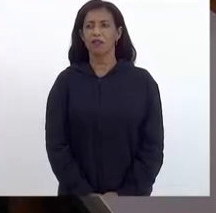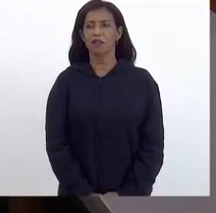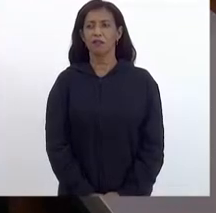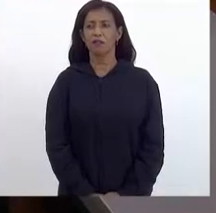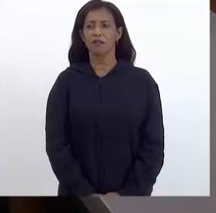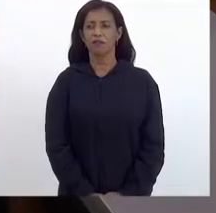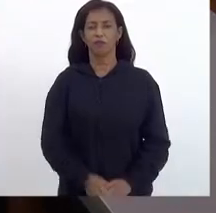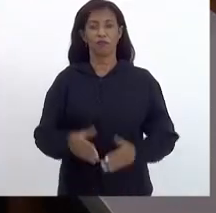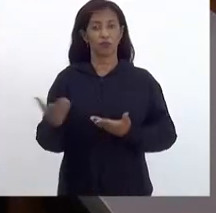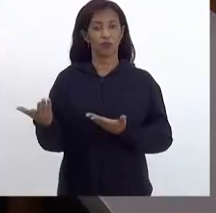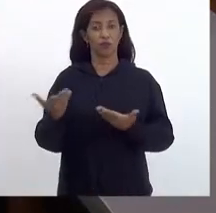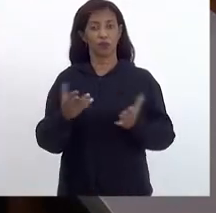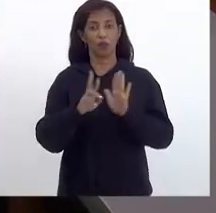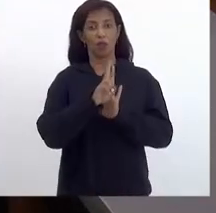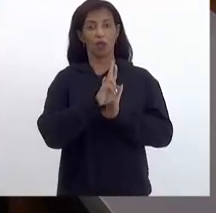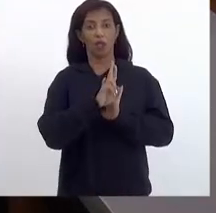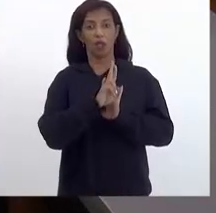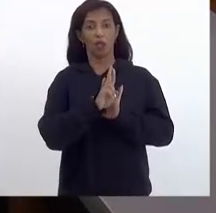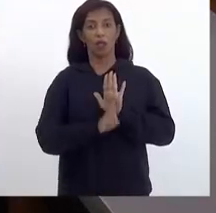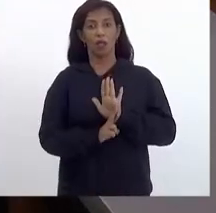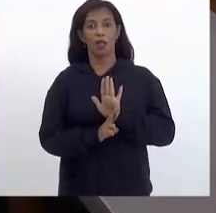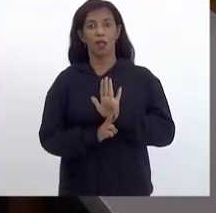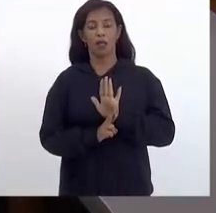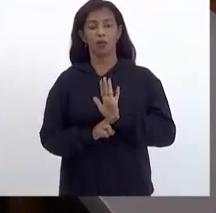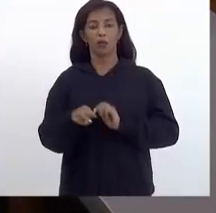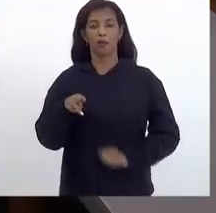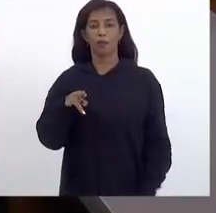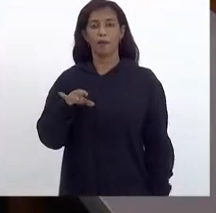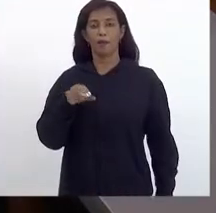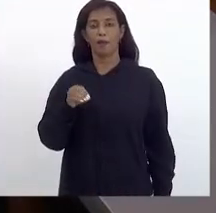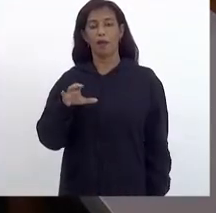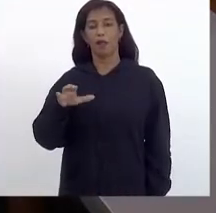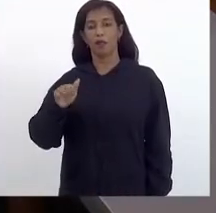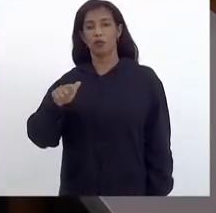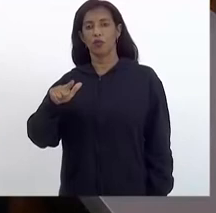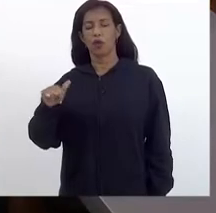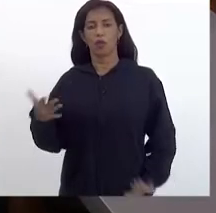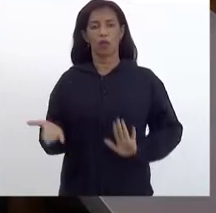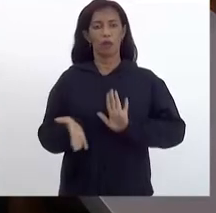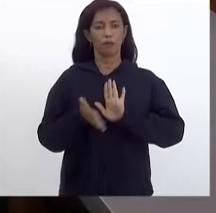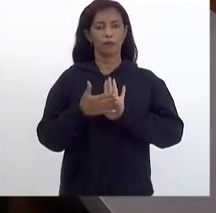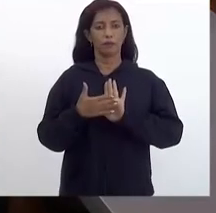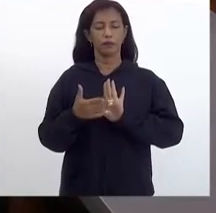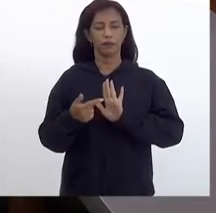Passando a palavra, então, o relator, o deputado Márcio Canella, para emitir o seu parecer.